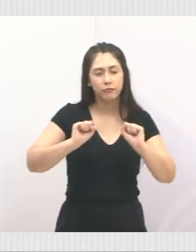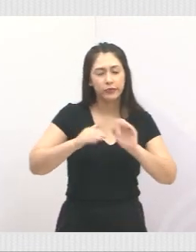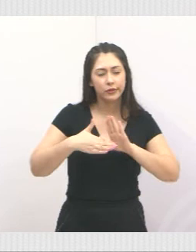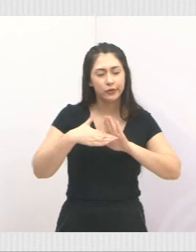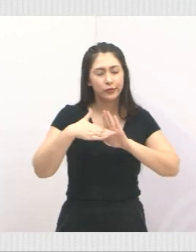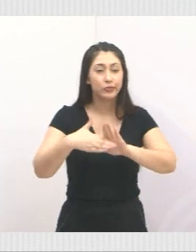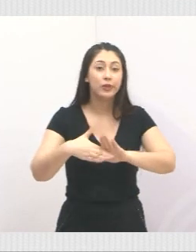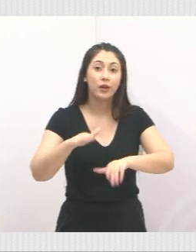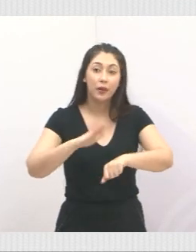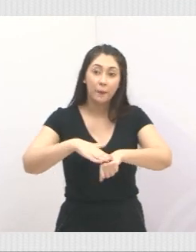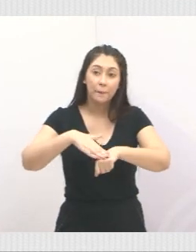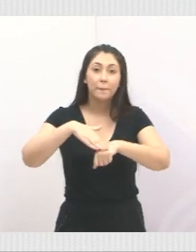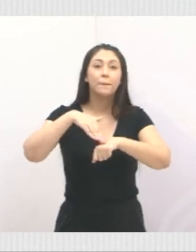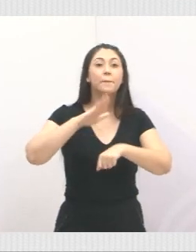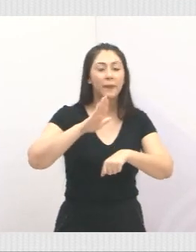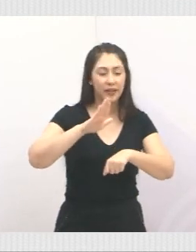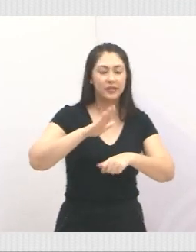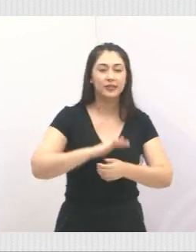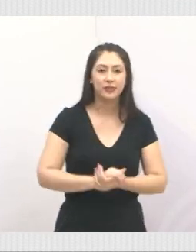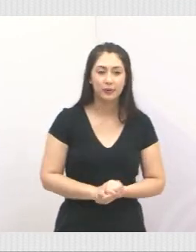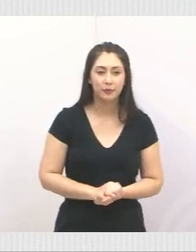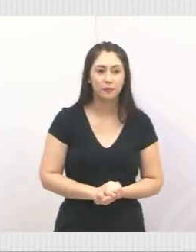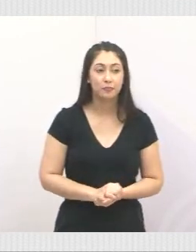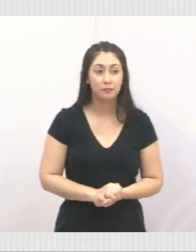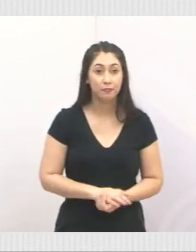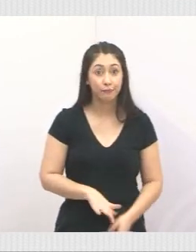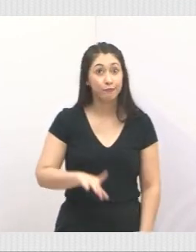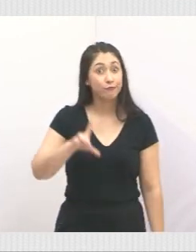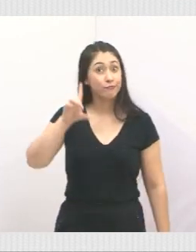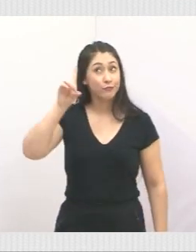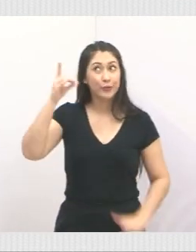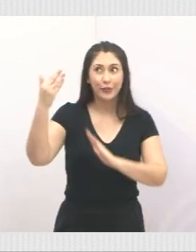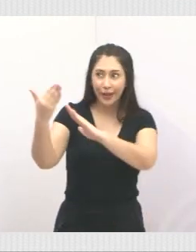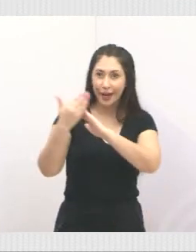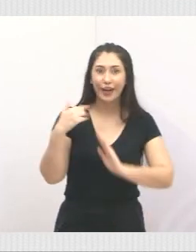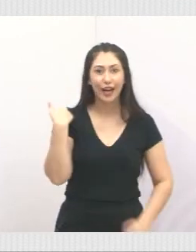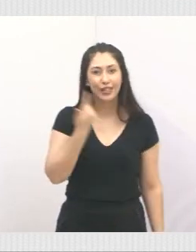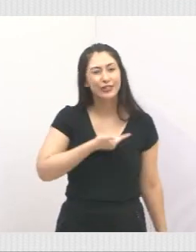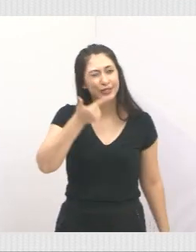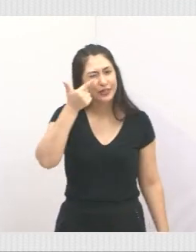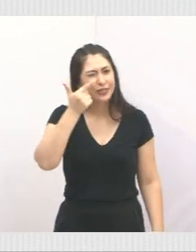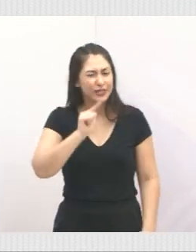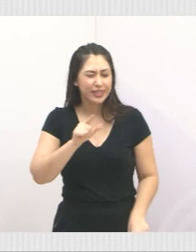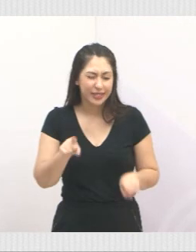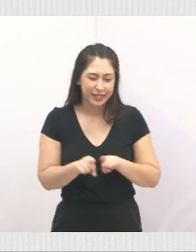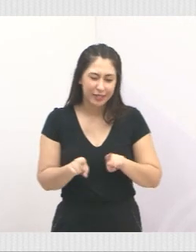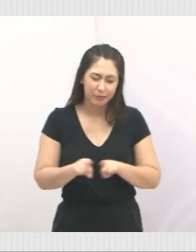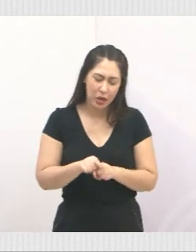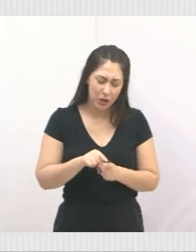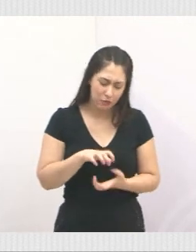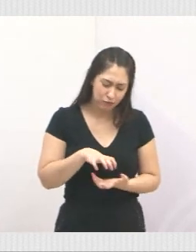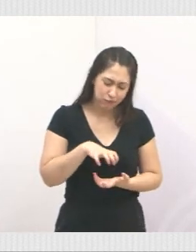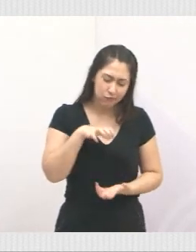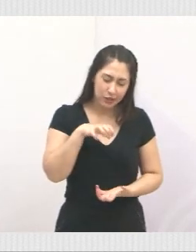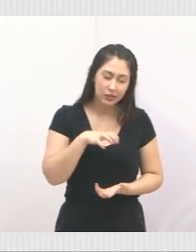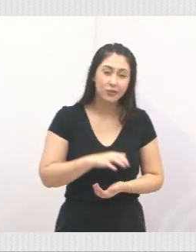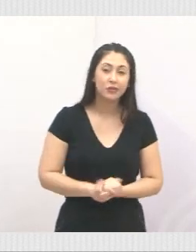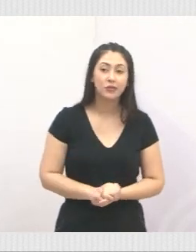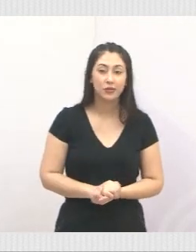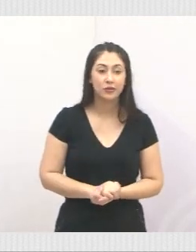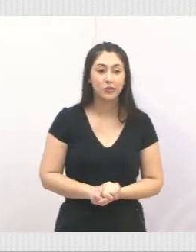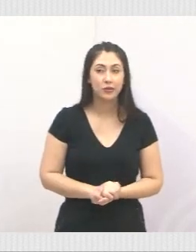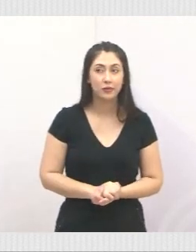mais os nossos idosos. Deus ajude que a gente consiga ser um idoso também. E